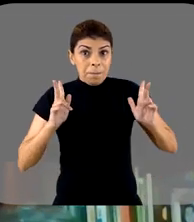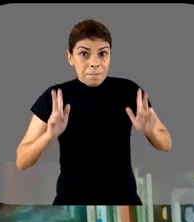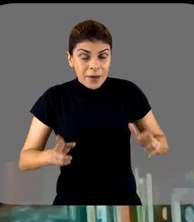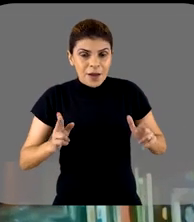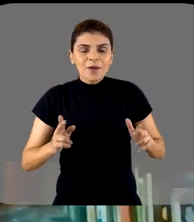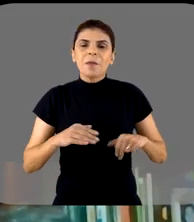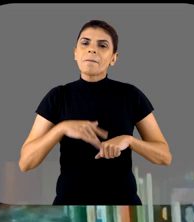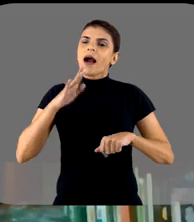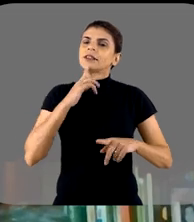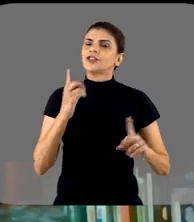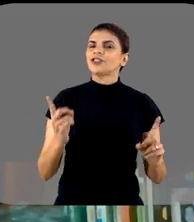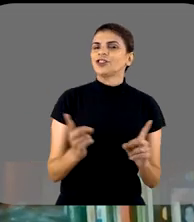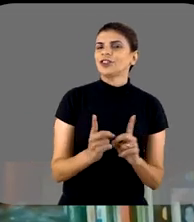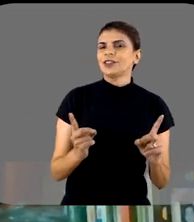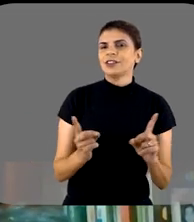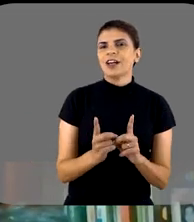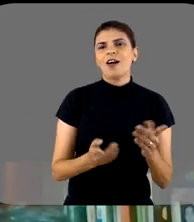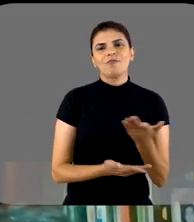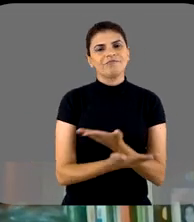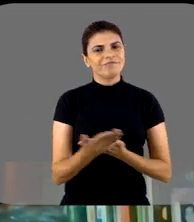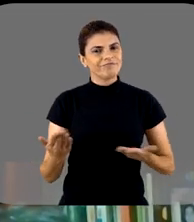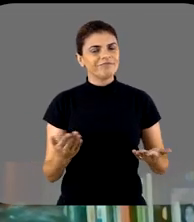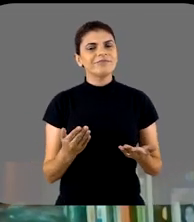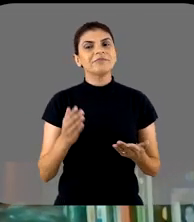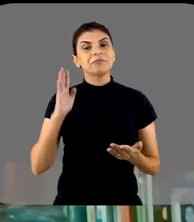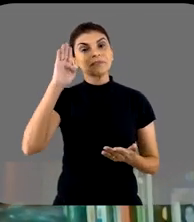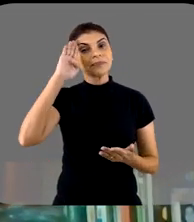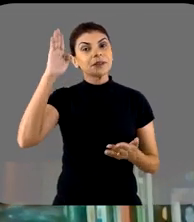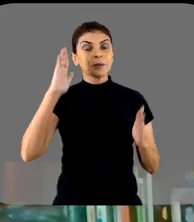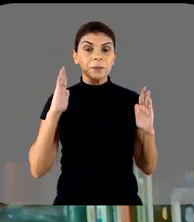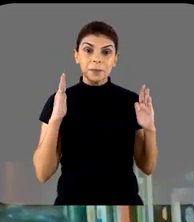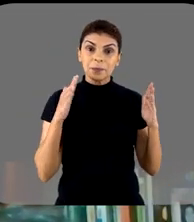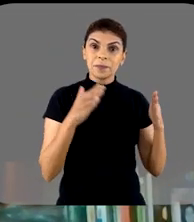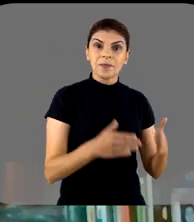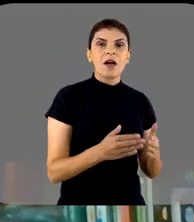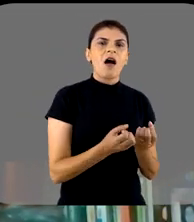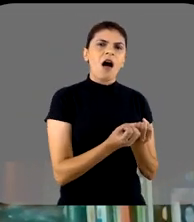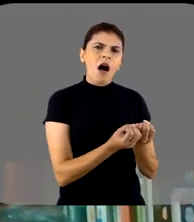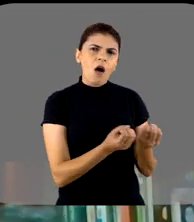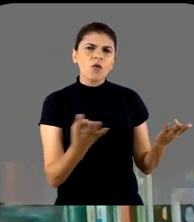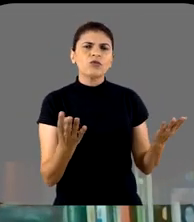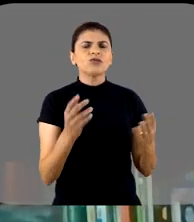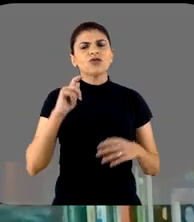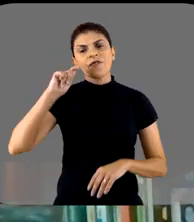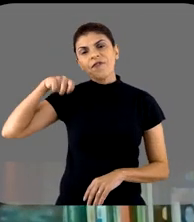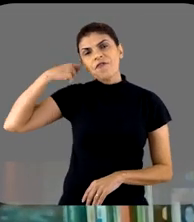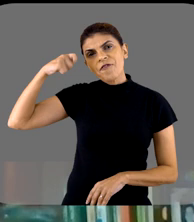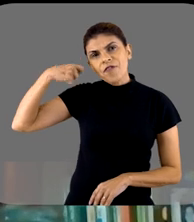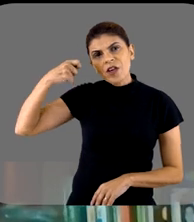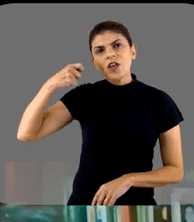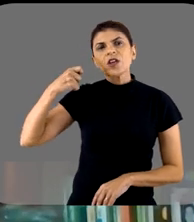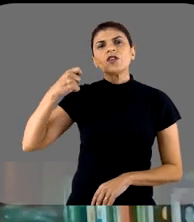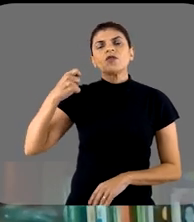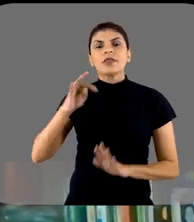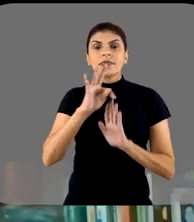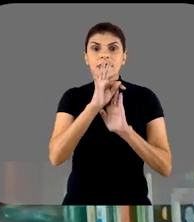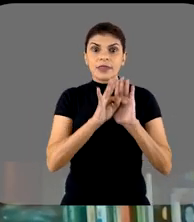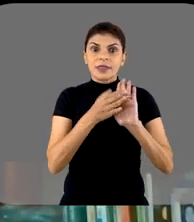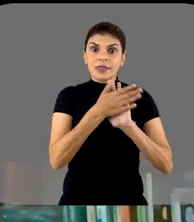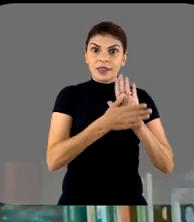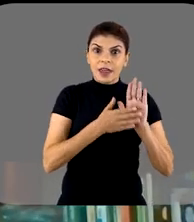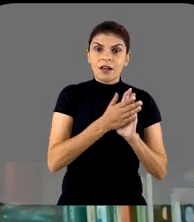período para tornar o curso mais dinâmico. Eu acho que, em especial, alguns vídeos e alguns